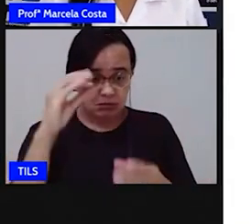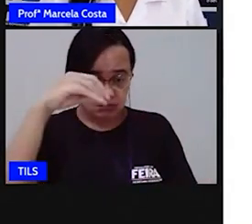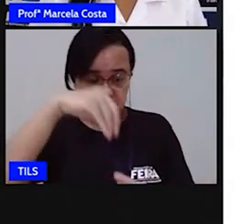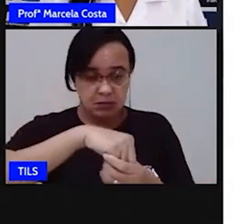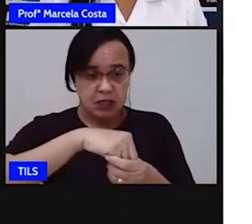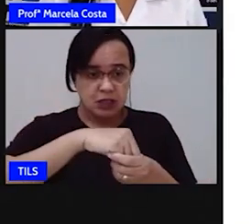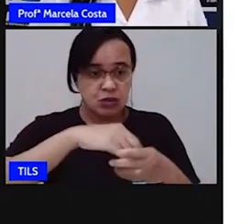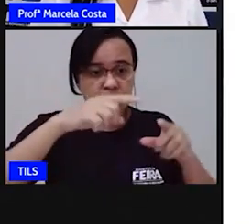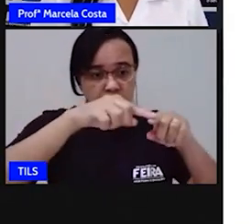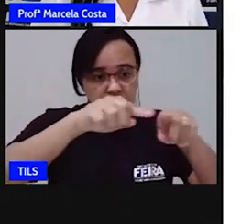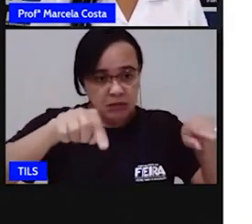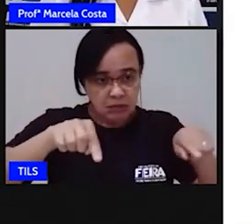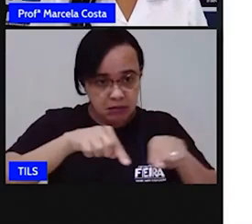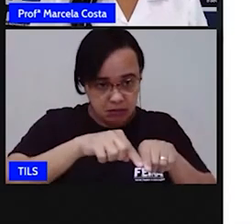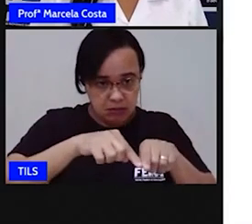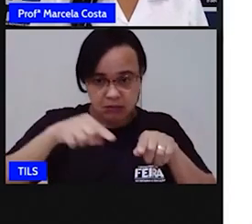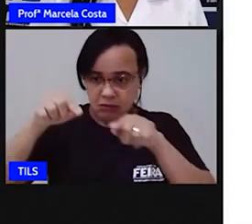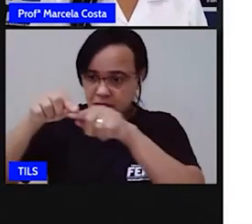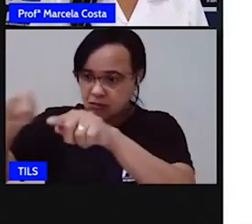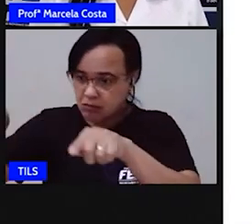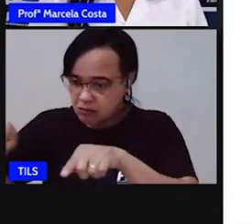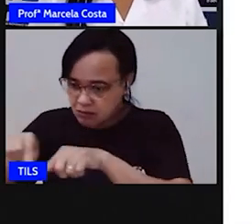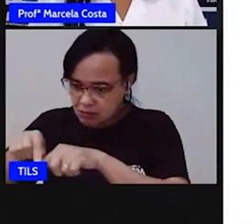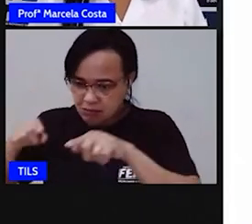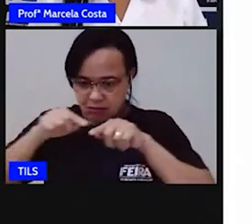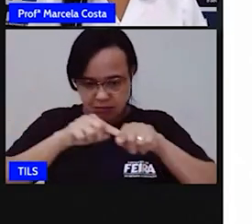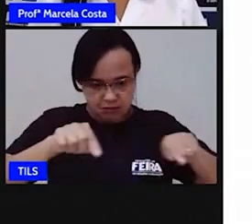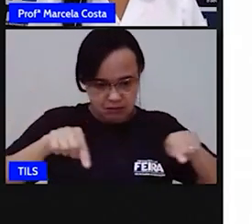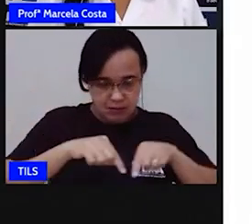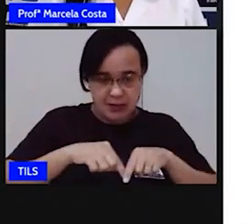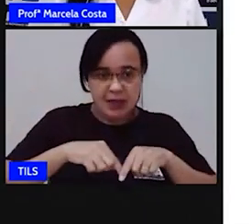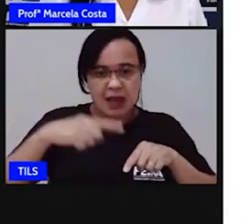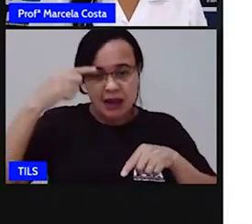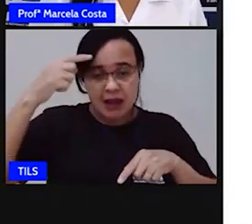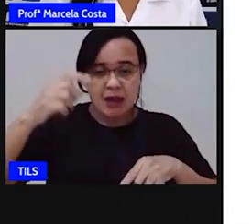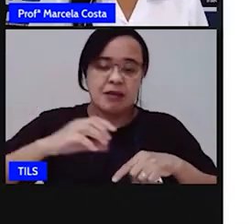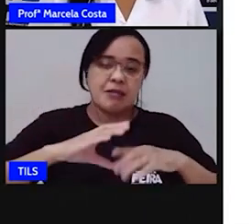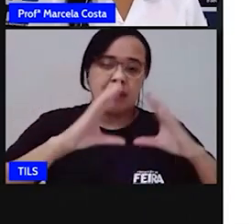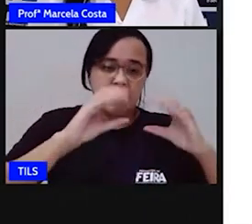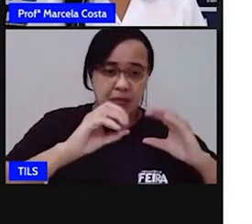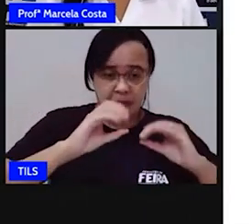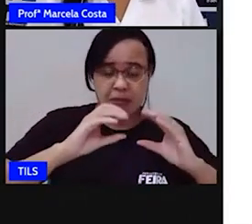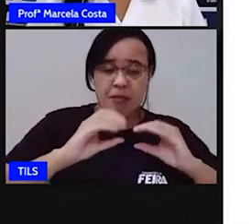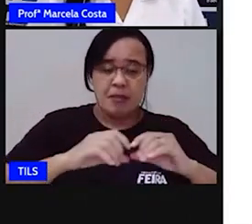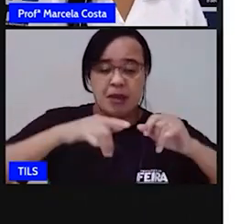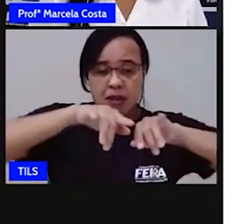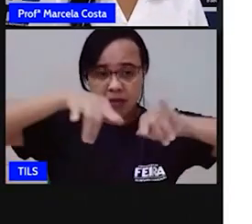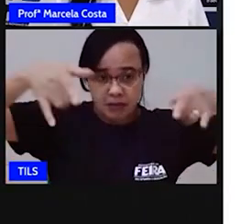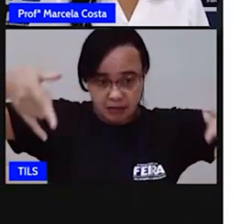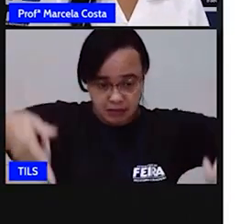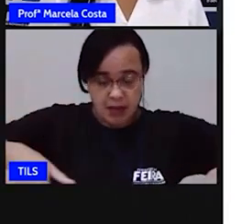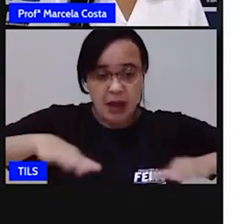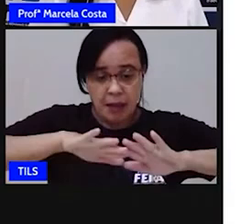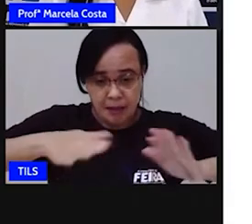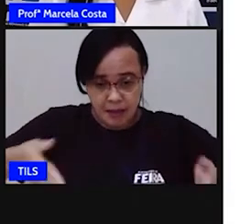que compõem a nossa casa. Sala, quarto, cozinha,